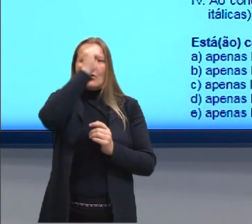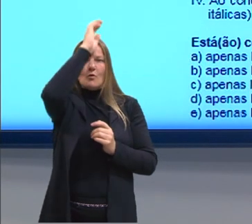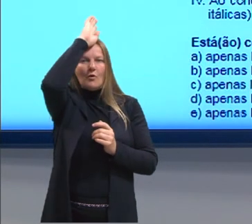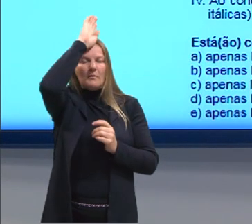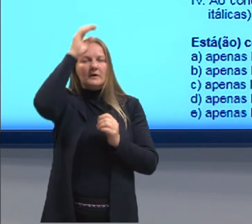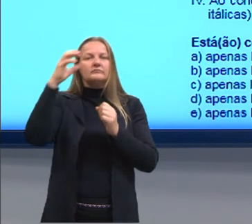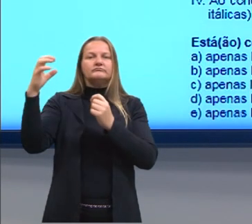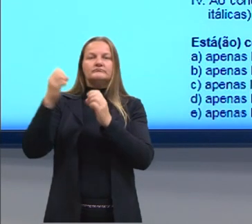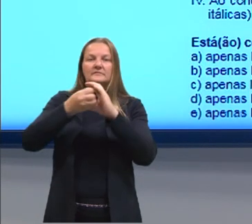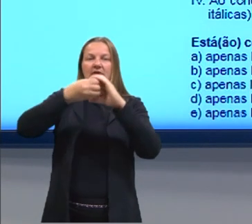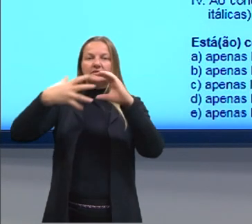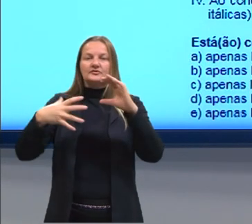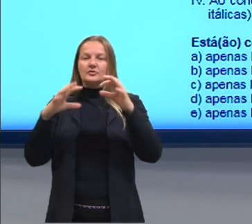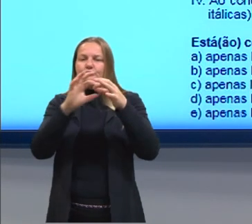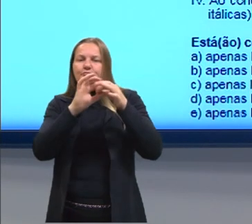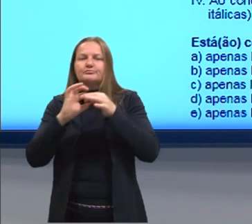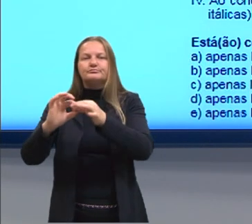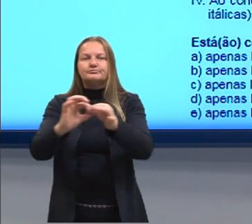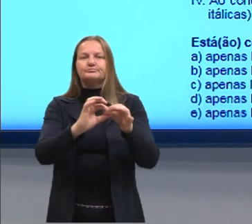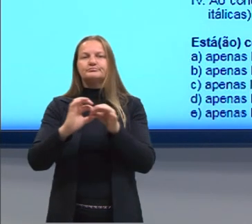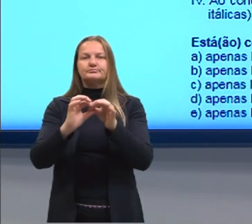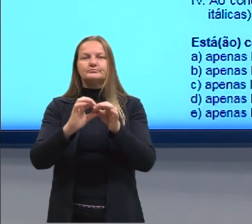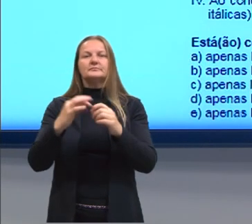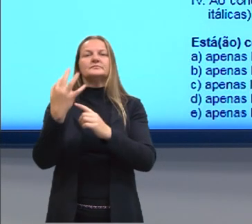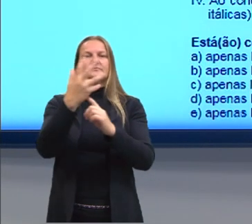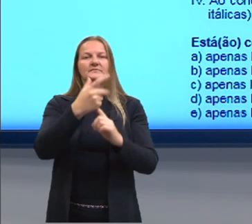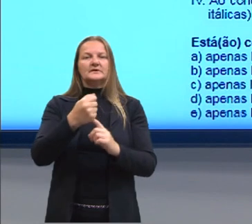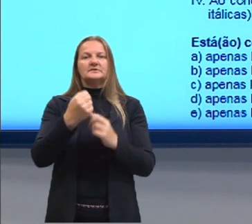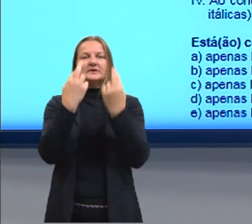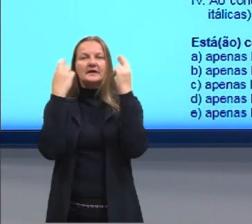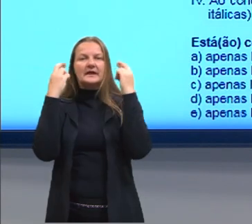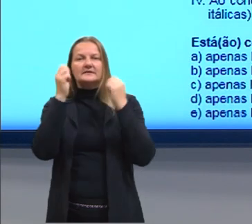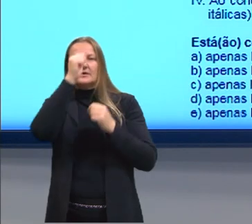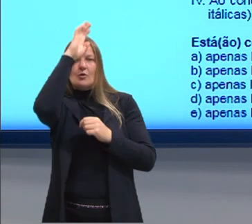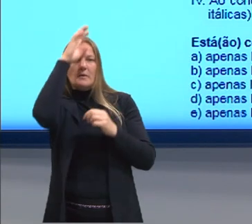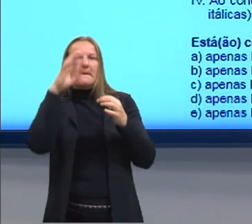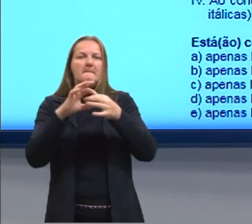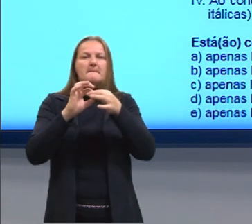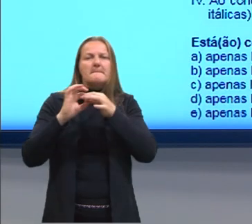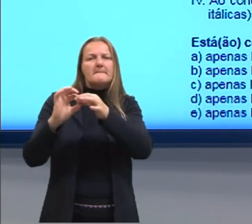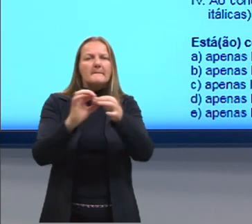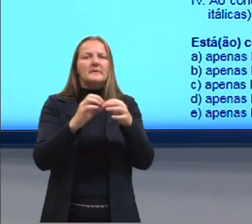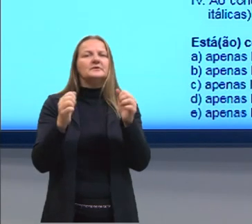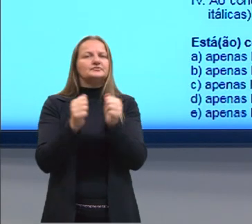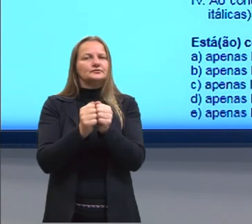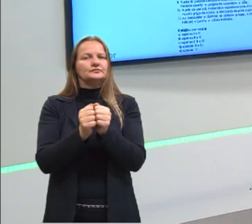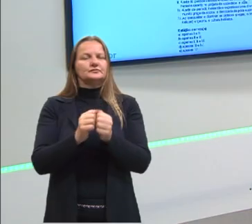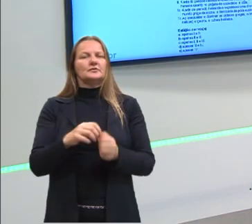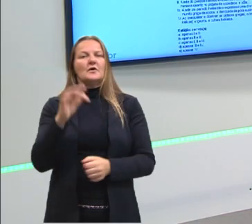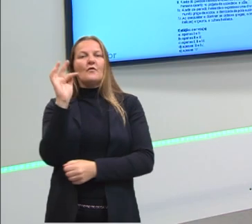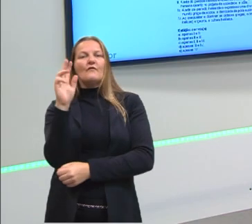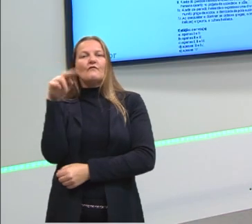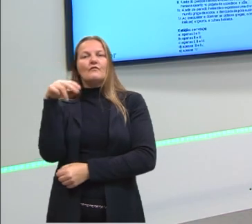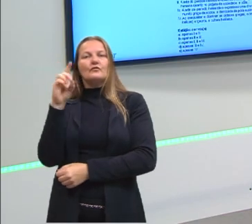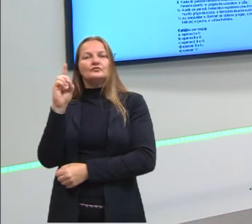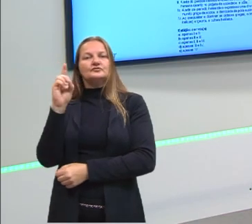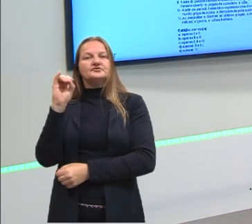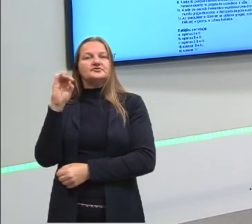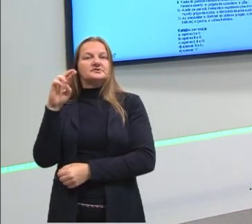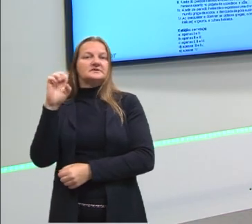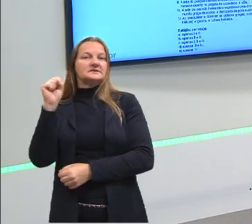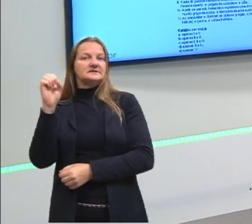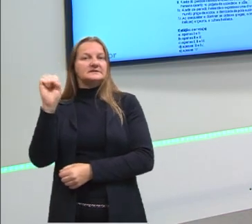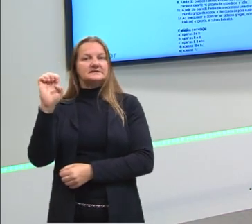características se fundem na arte. Grécia, Roma. Porque, na verdade, nós estamos caminhando aqui em uma ordem cronológica e